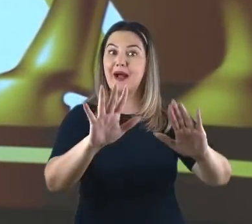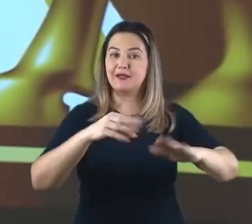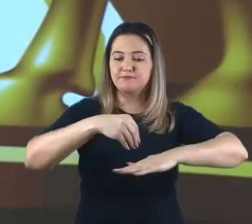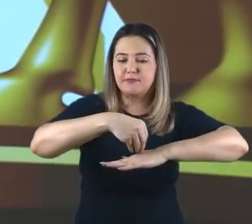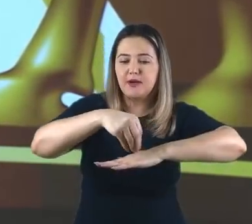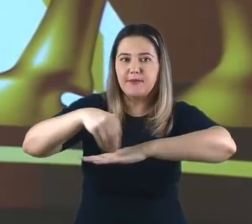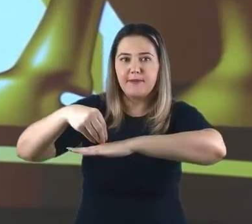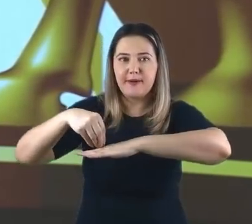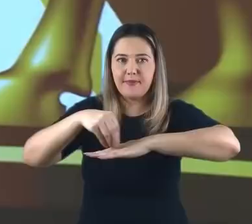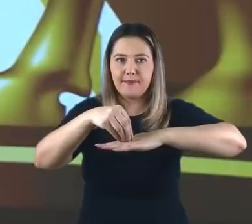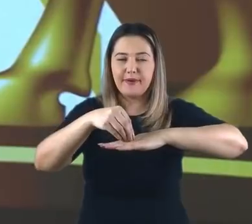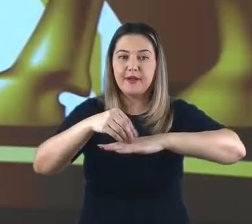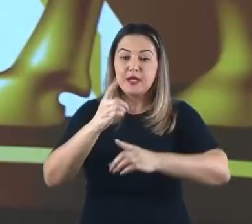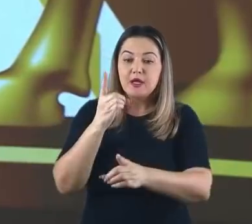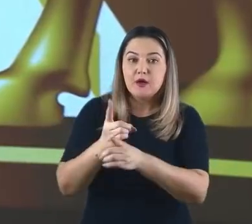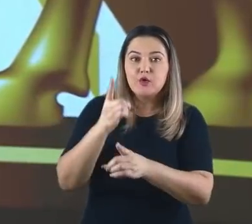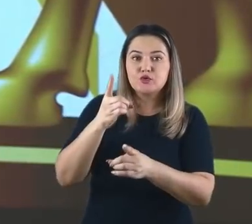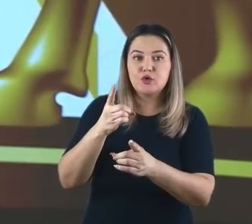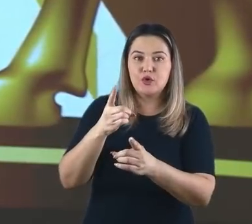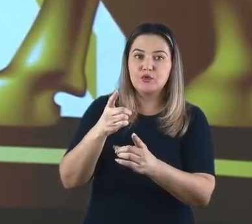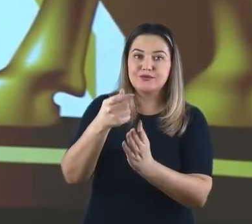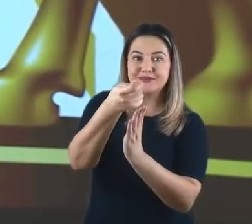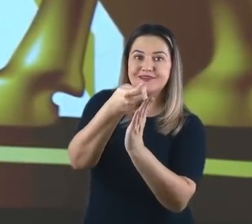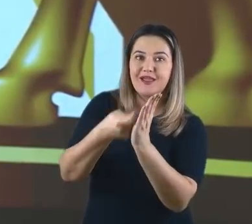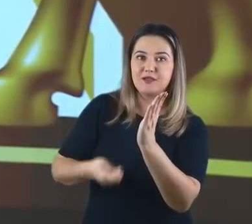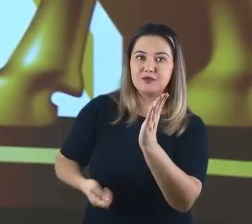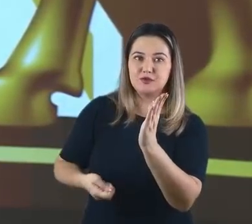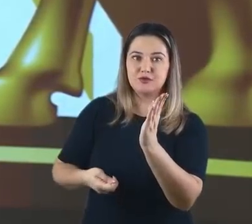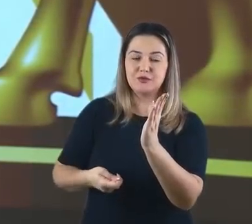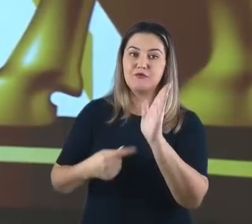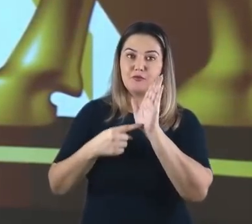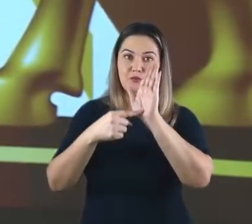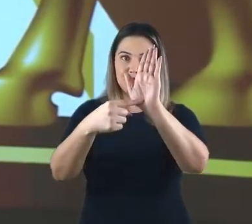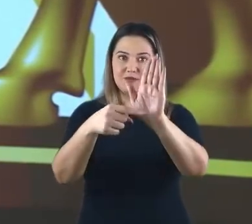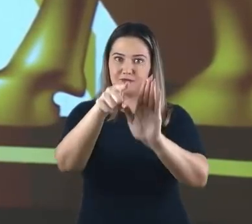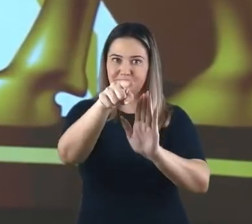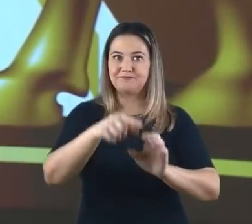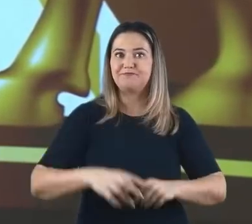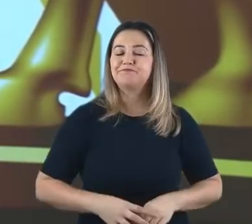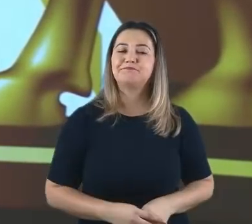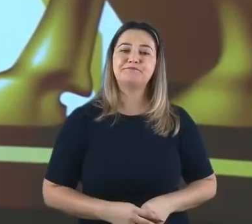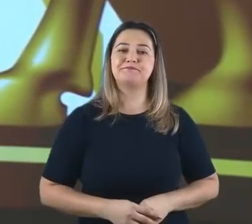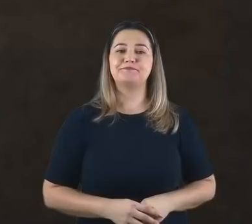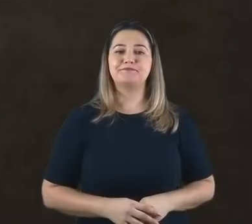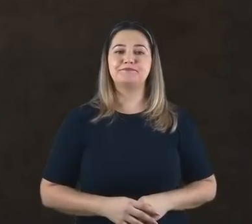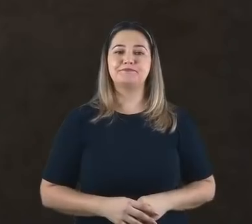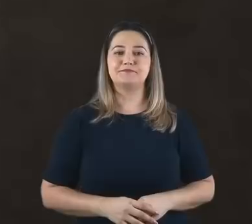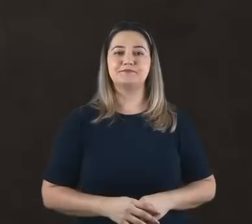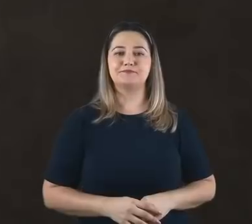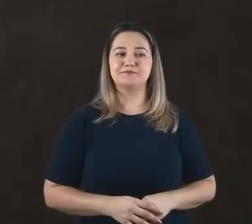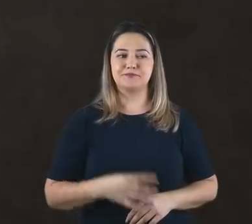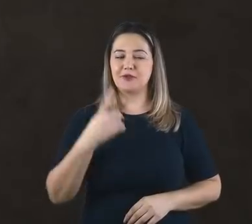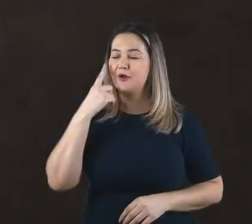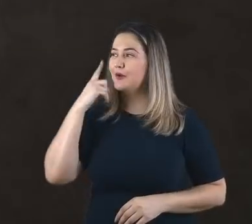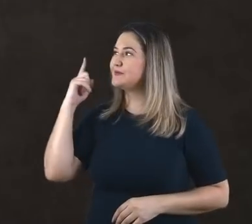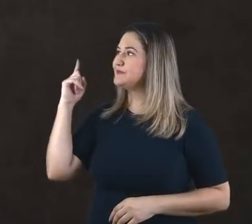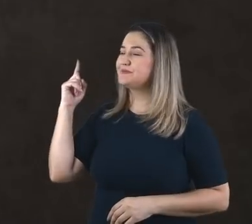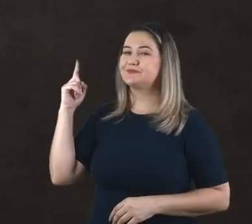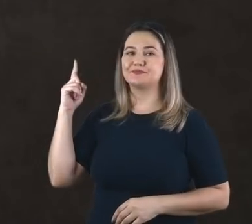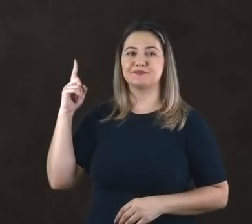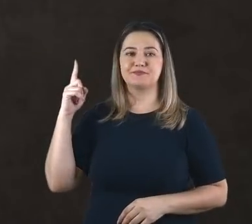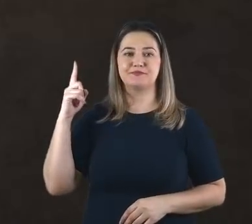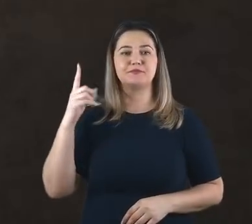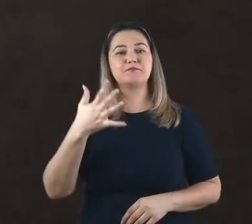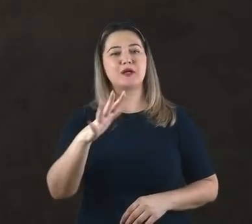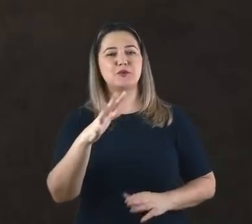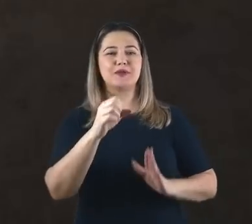biblioteca do templo de Sipar que chama minha atenção. Eu vou mostrar esse texto pra você. Aqui está ele. Ele é datável da primeira